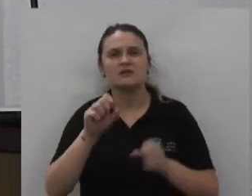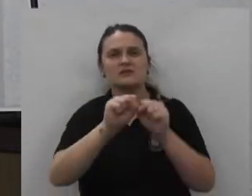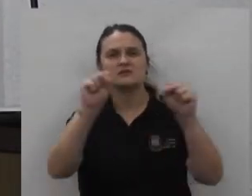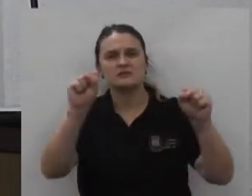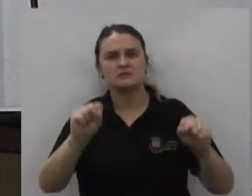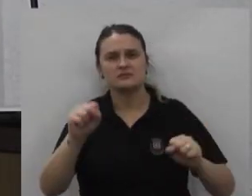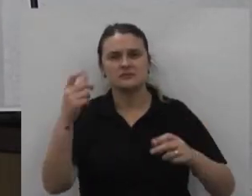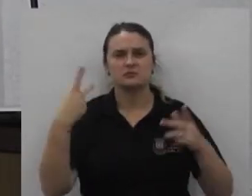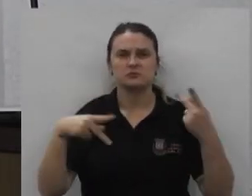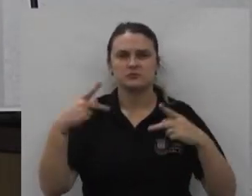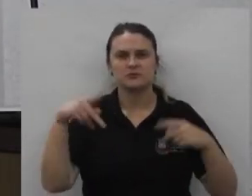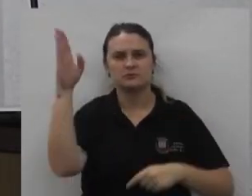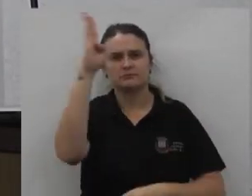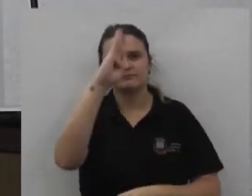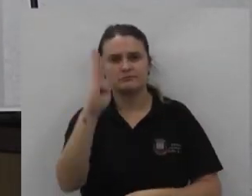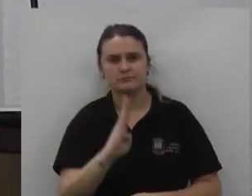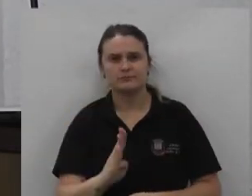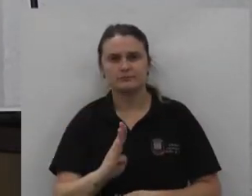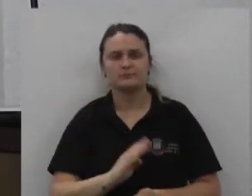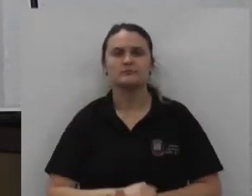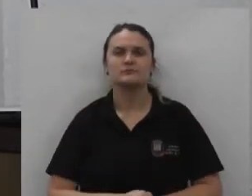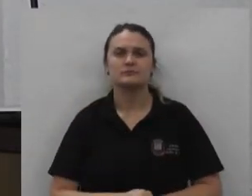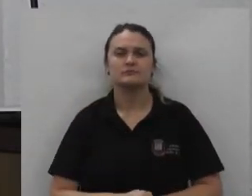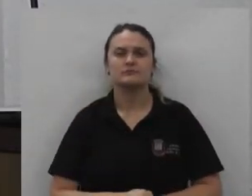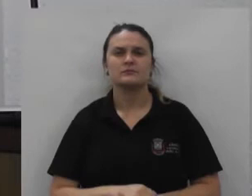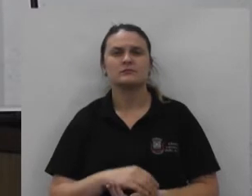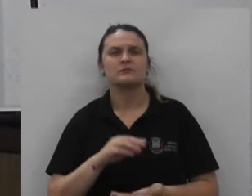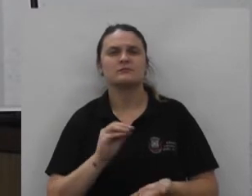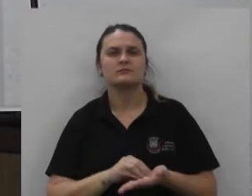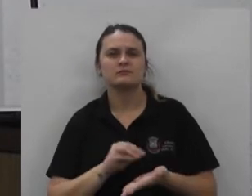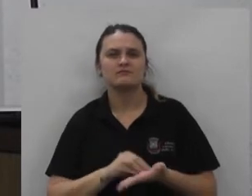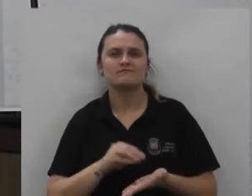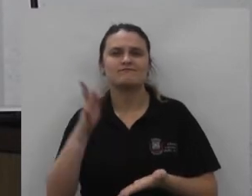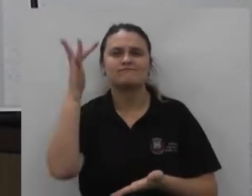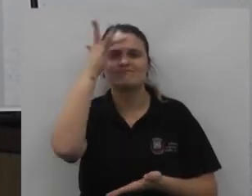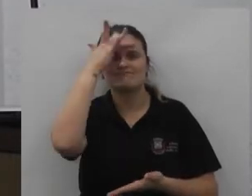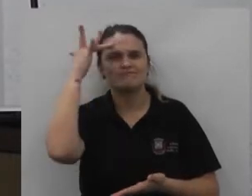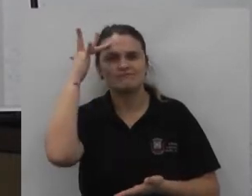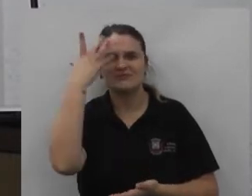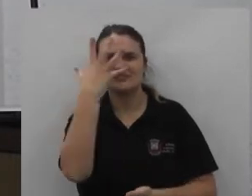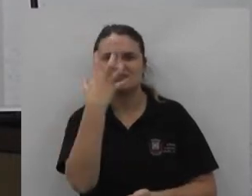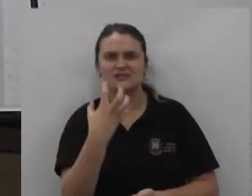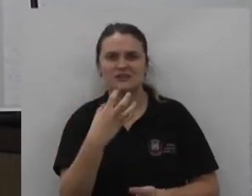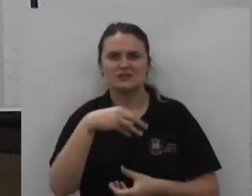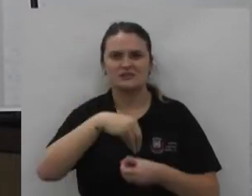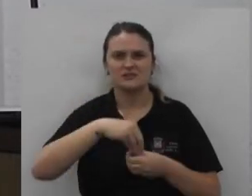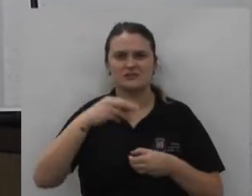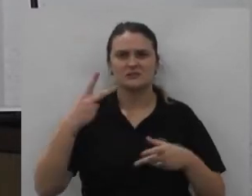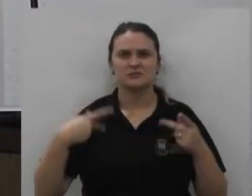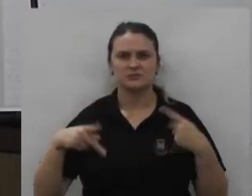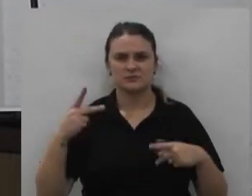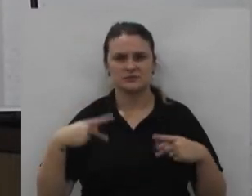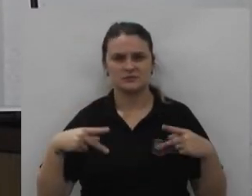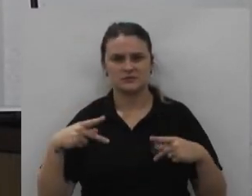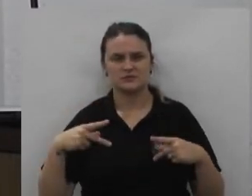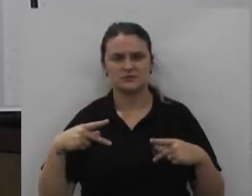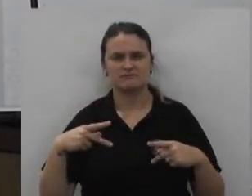sistema político do Brasil a falta a de pessoas sérias na política